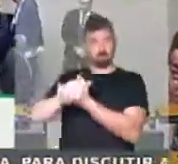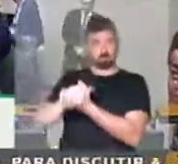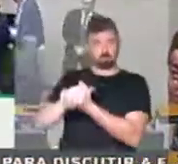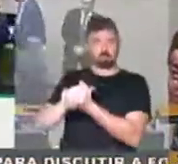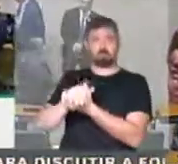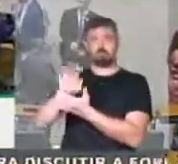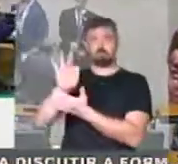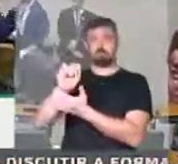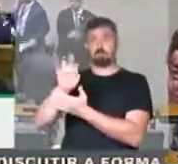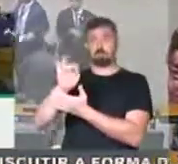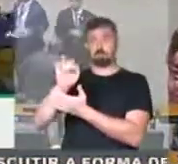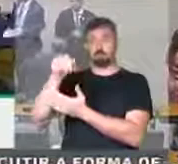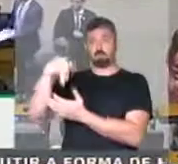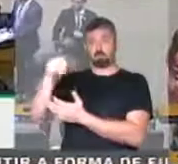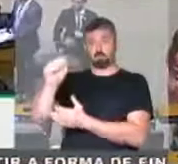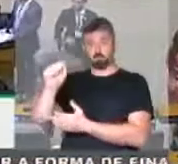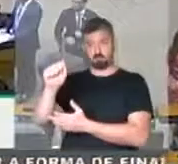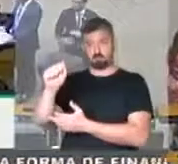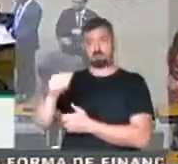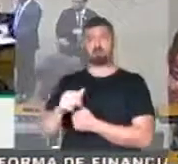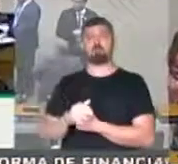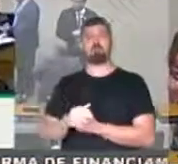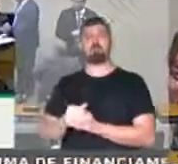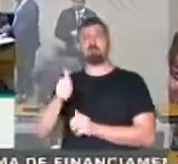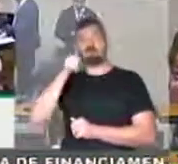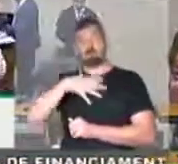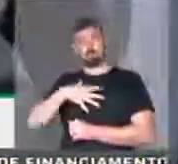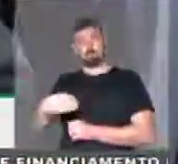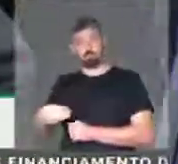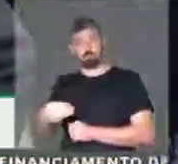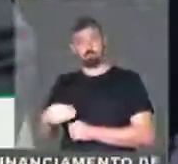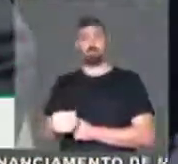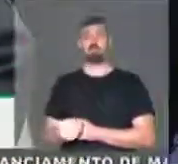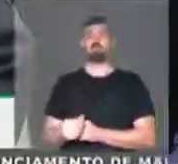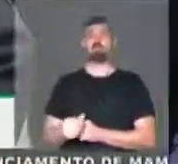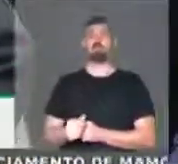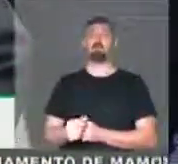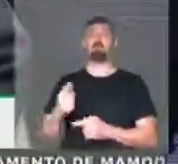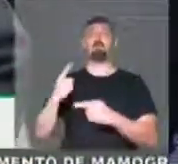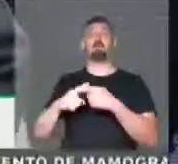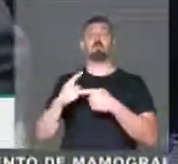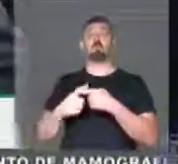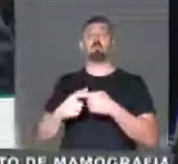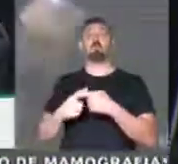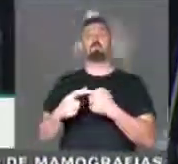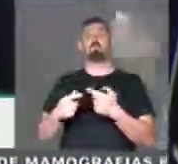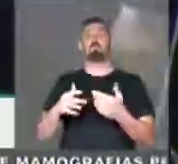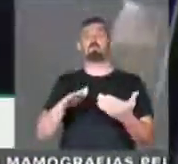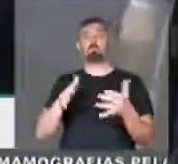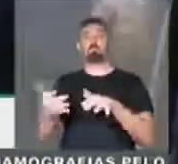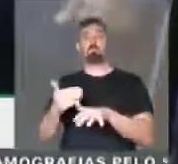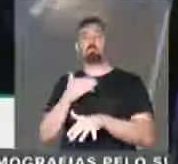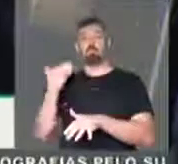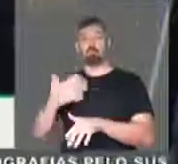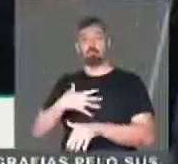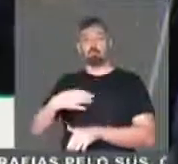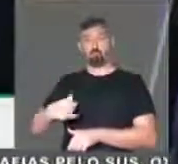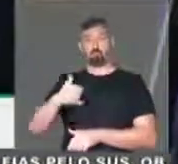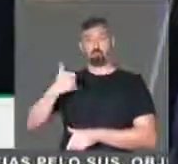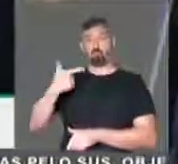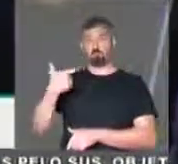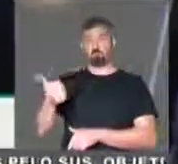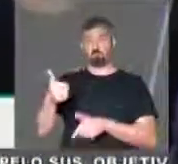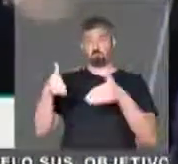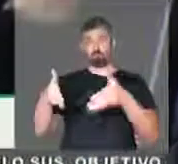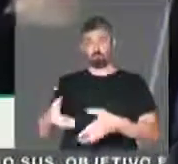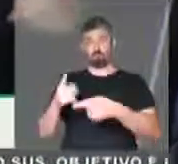Tatiana, sua filha, por ter perdido um filho de 21 anos de idade que